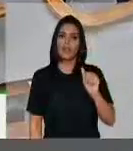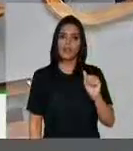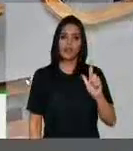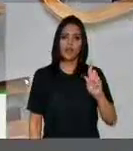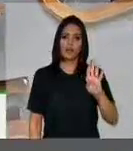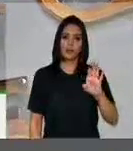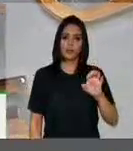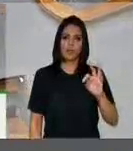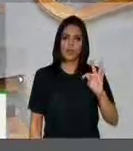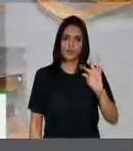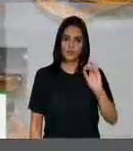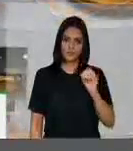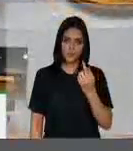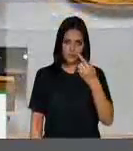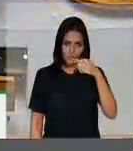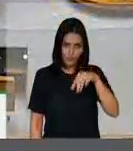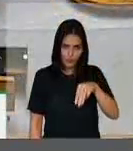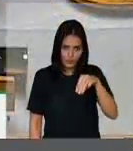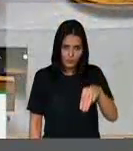Roberto Fraga, um minuto.